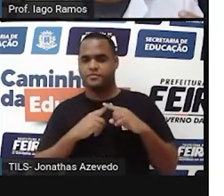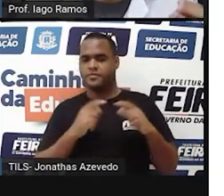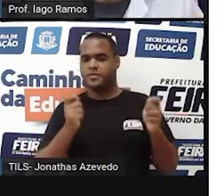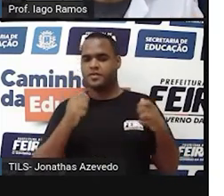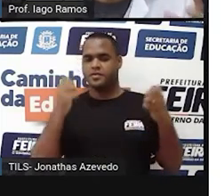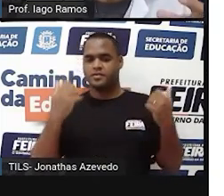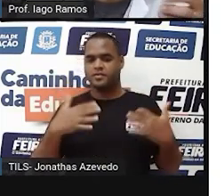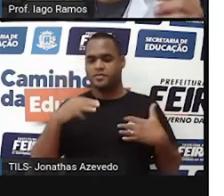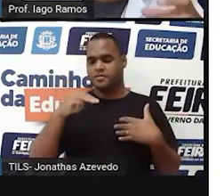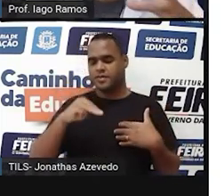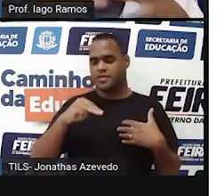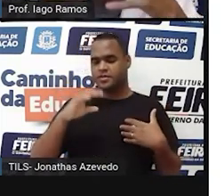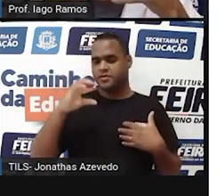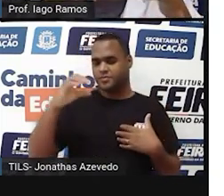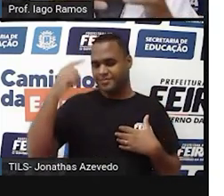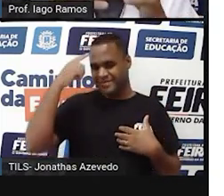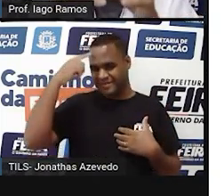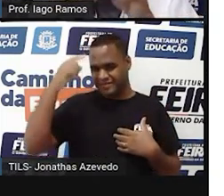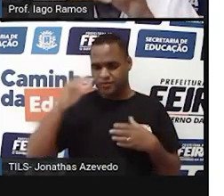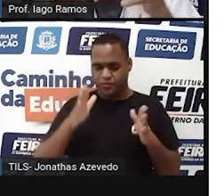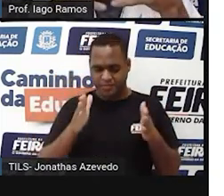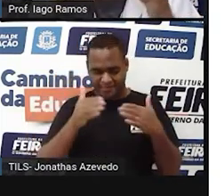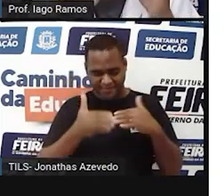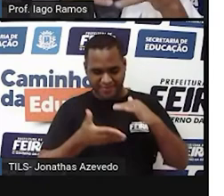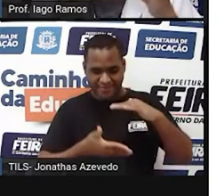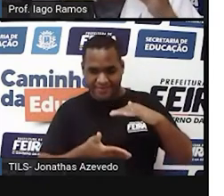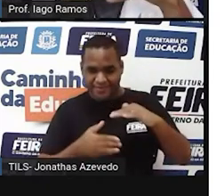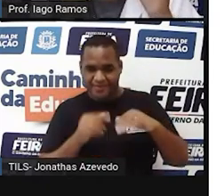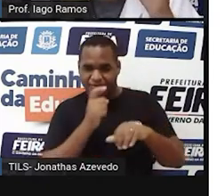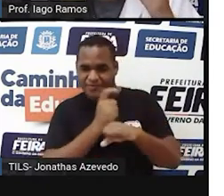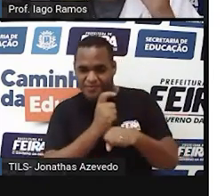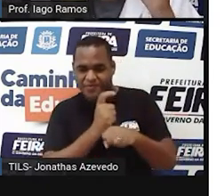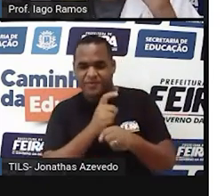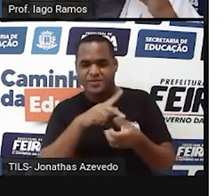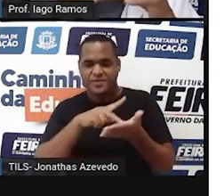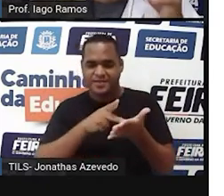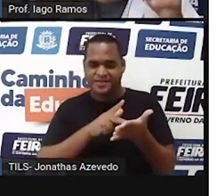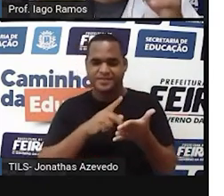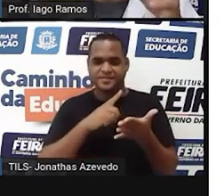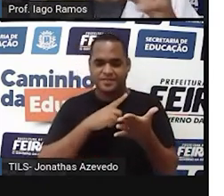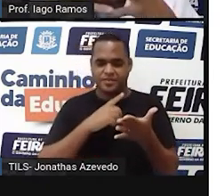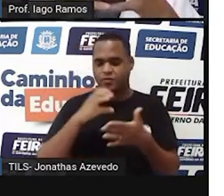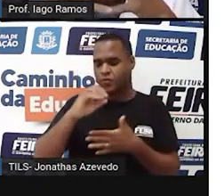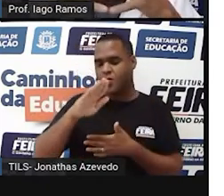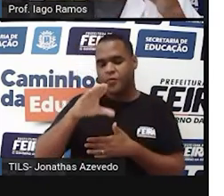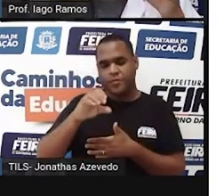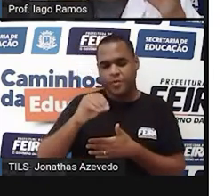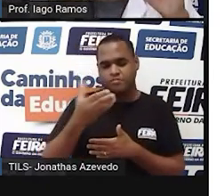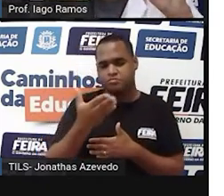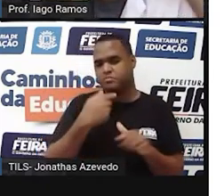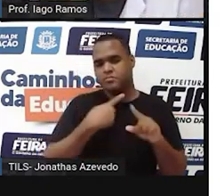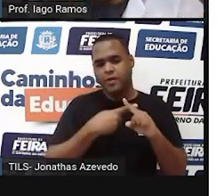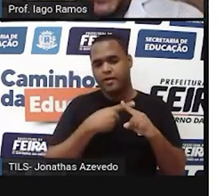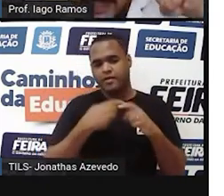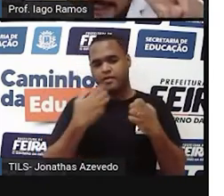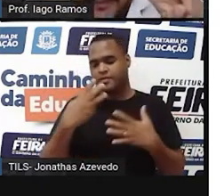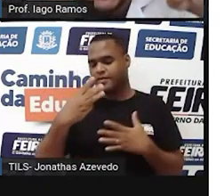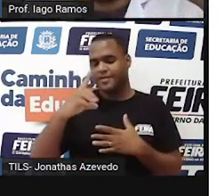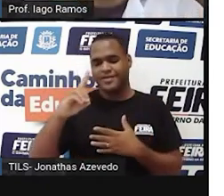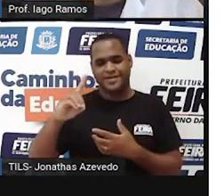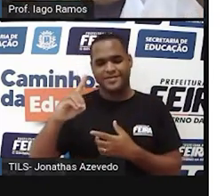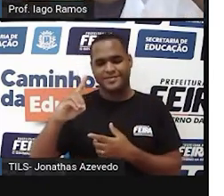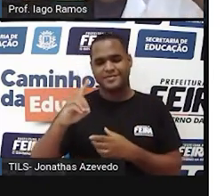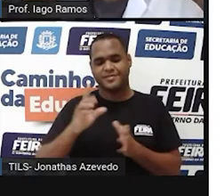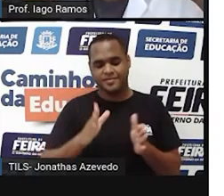E esse cúbico vem da ideia do cubo mesmo, o sólido geométrico cúbico, cubo, né? Porque o cubo tem três